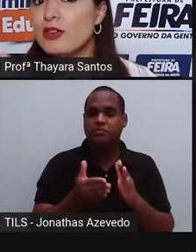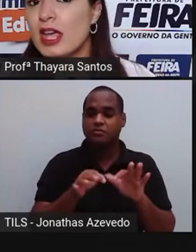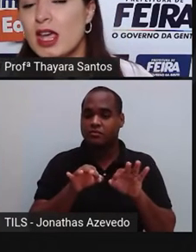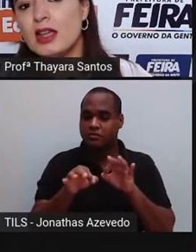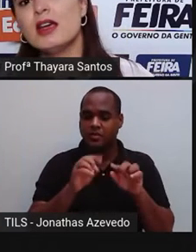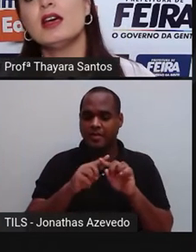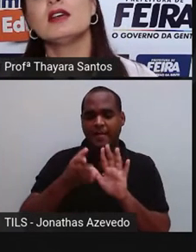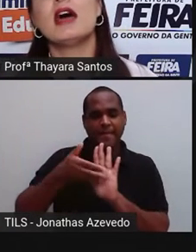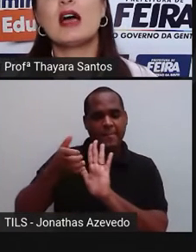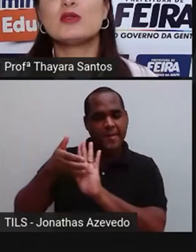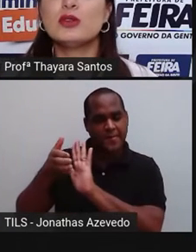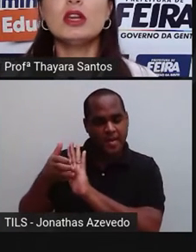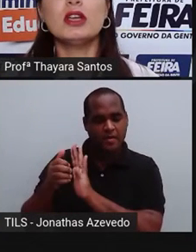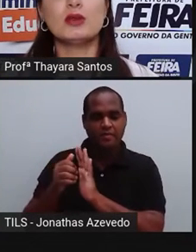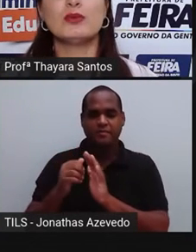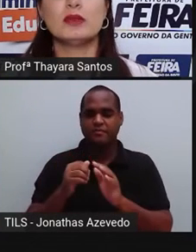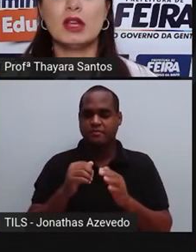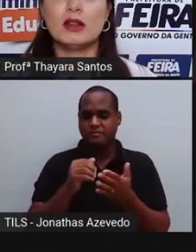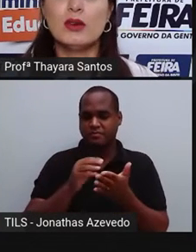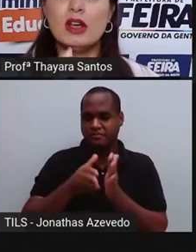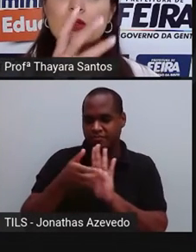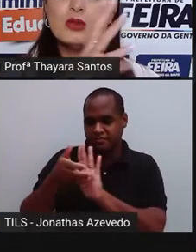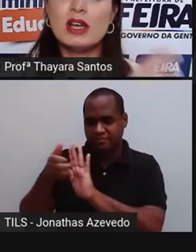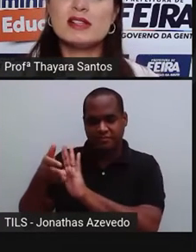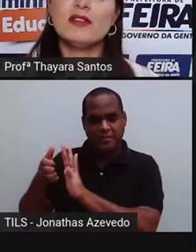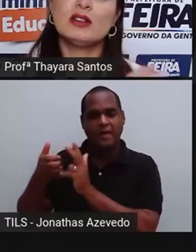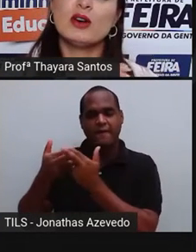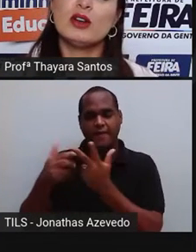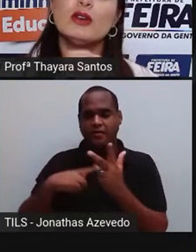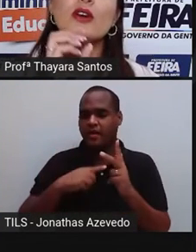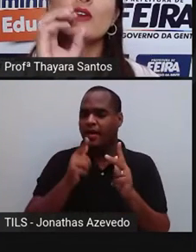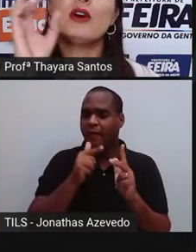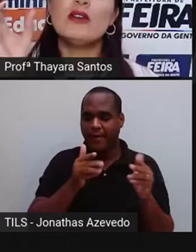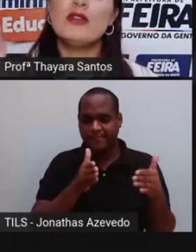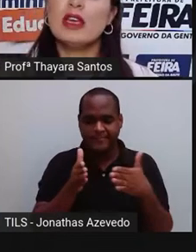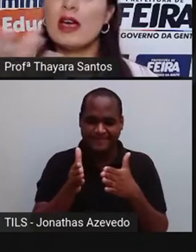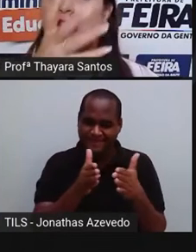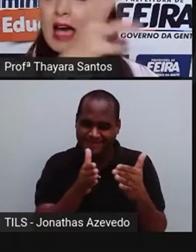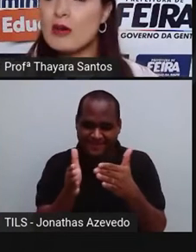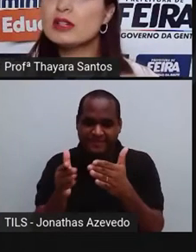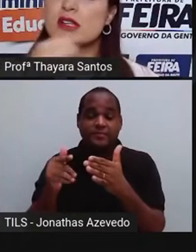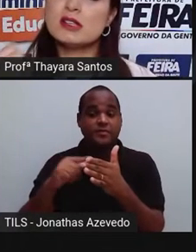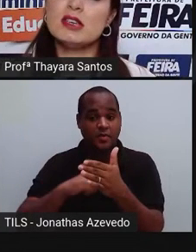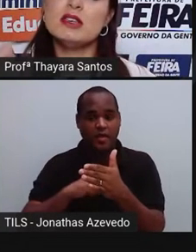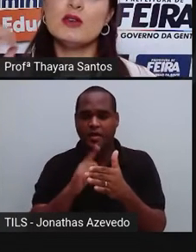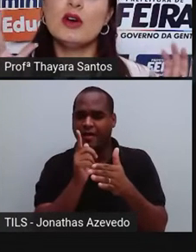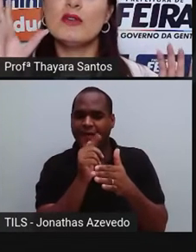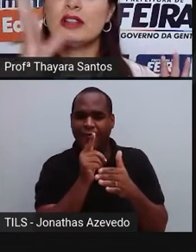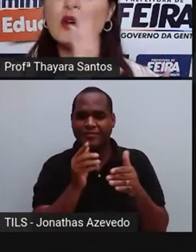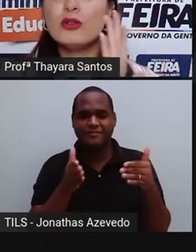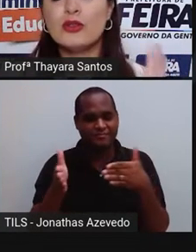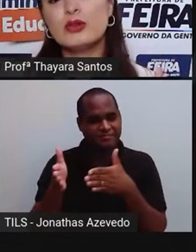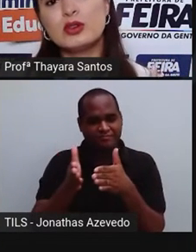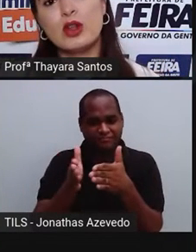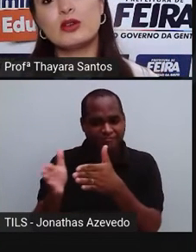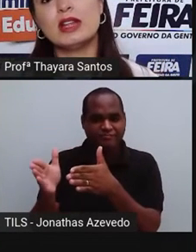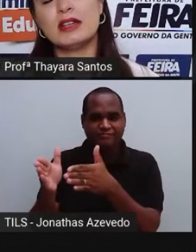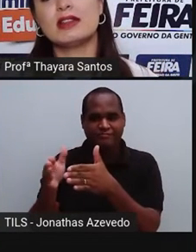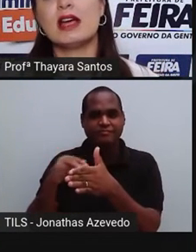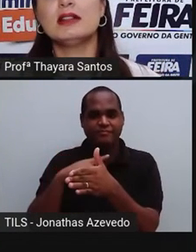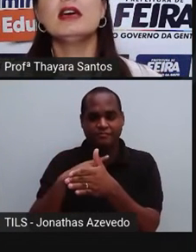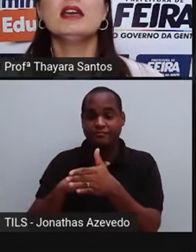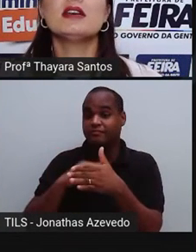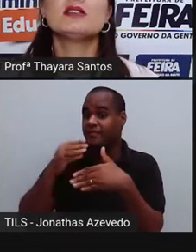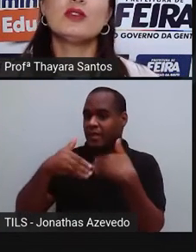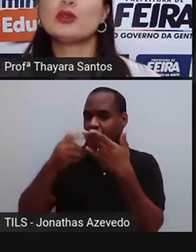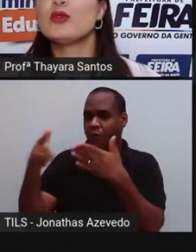que vêm da água do rio. Então, no reservatório, vai vir a água desse rio, vai ter um filtro logo na